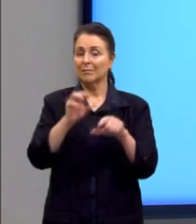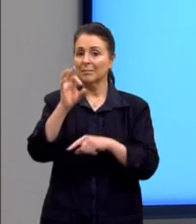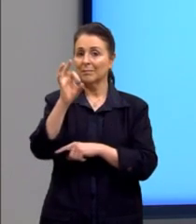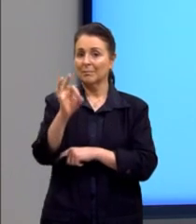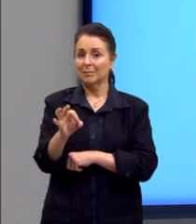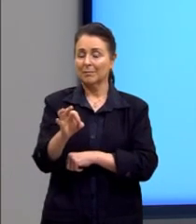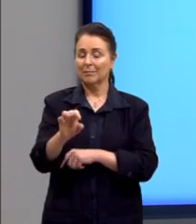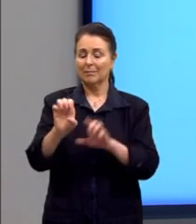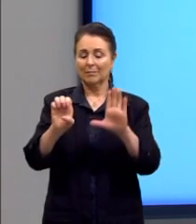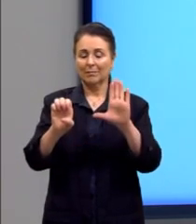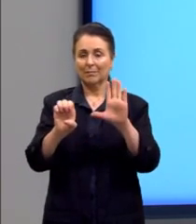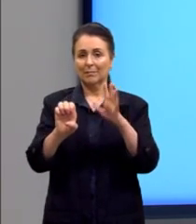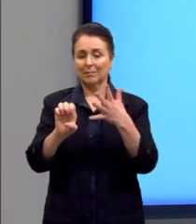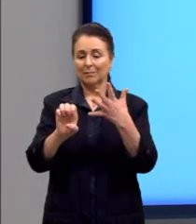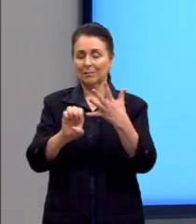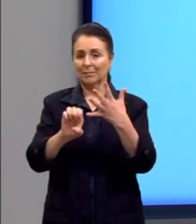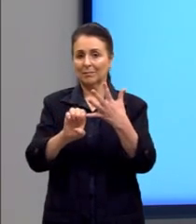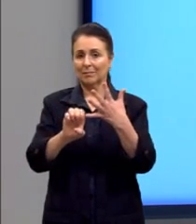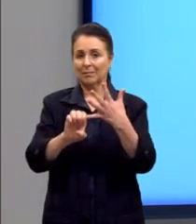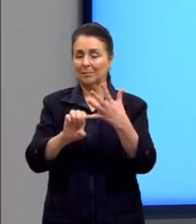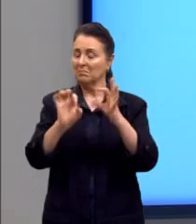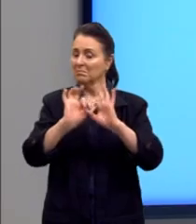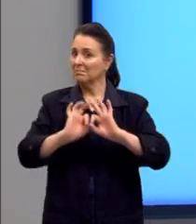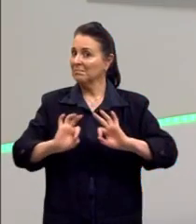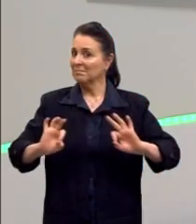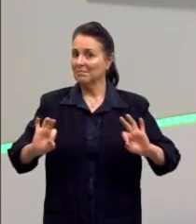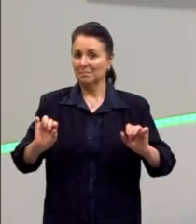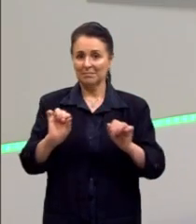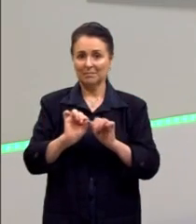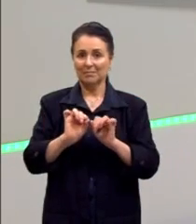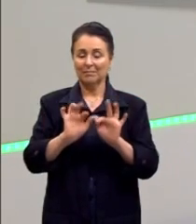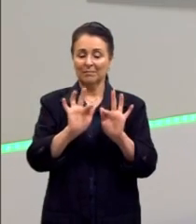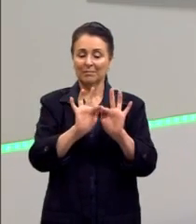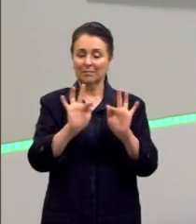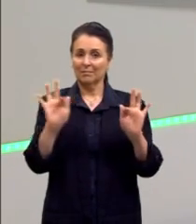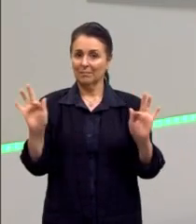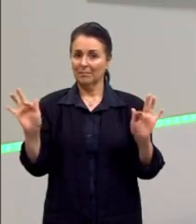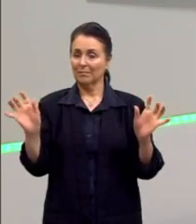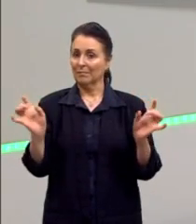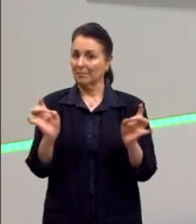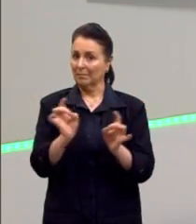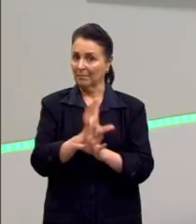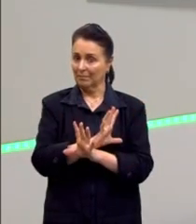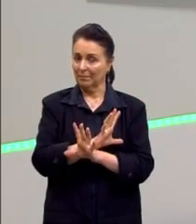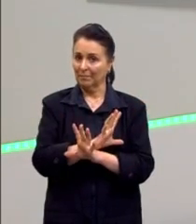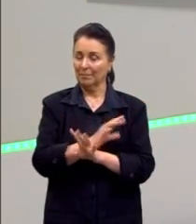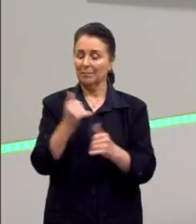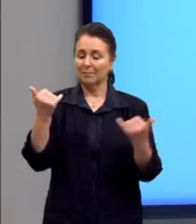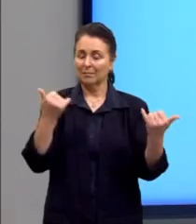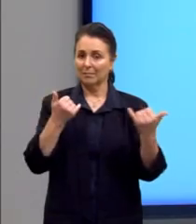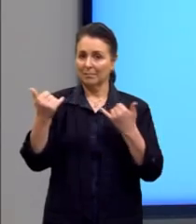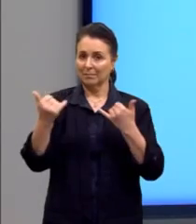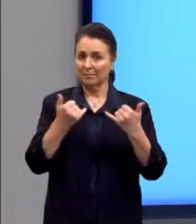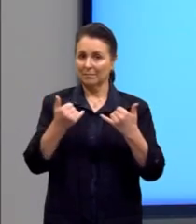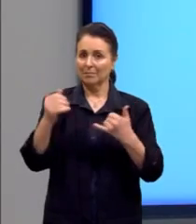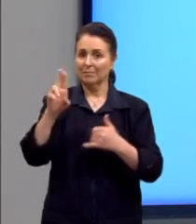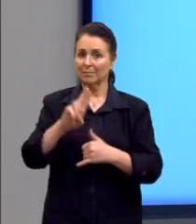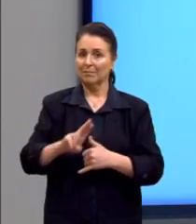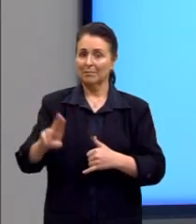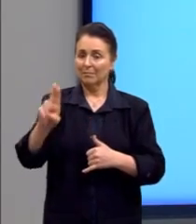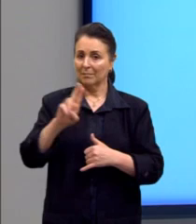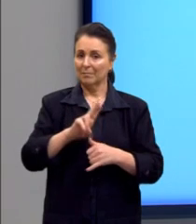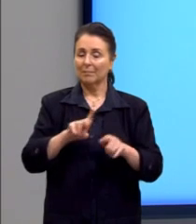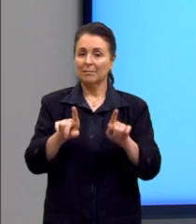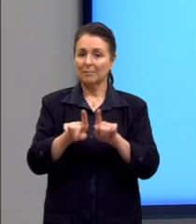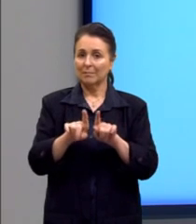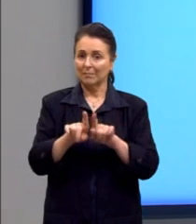E. Bem simples, né, gente? A função já estava pronta, as informações que nós utilizaríamos,